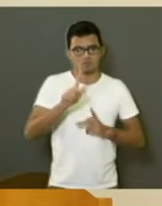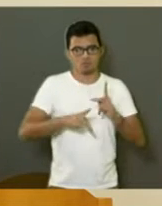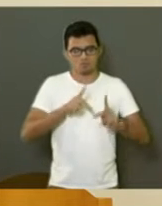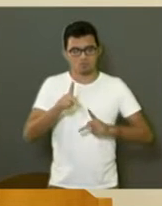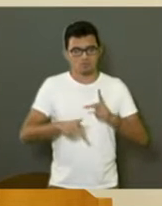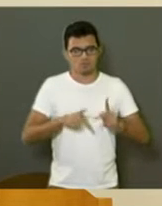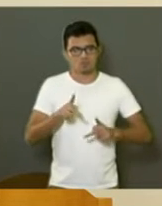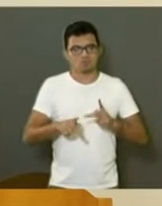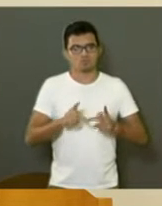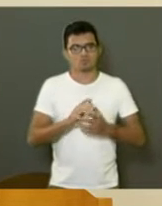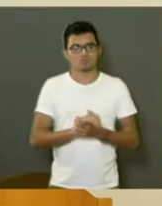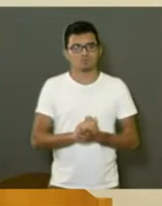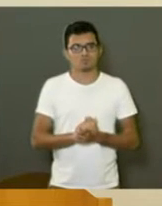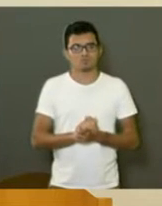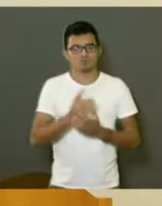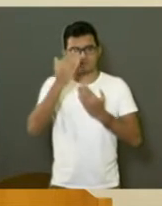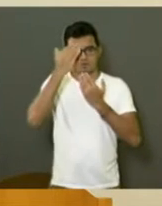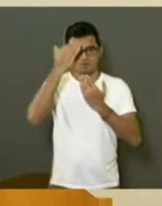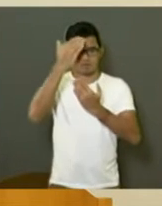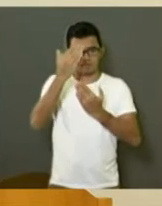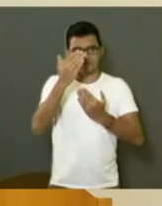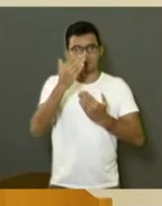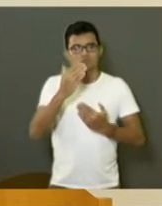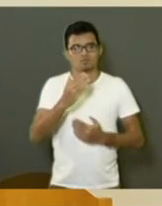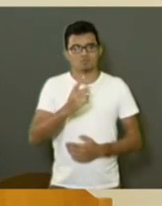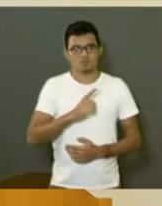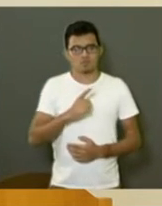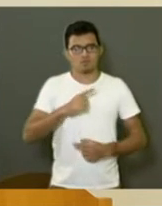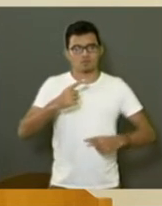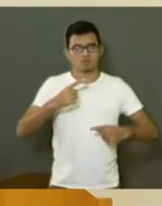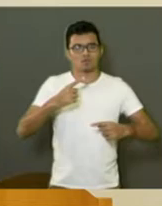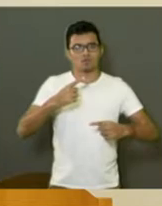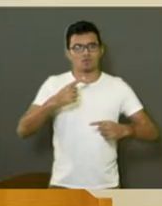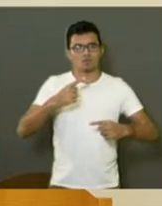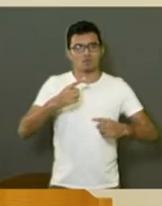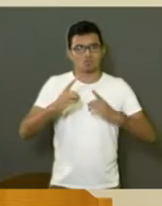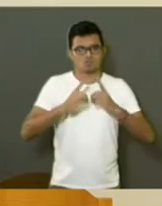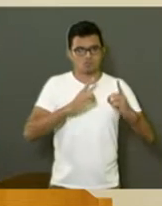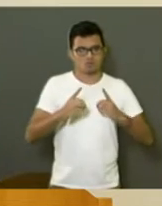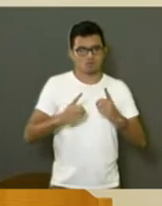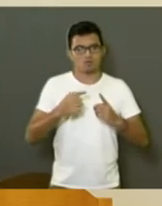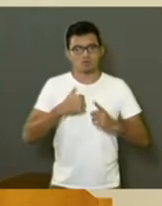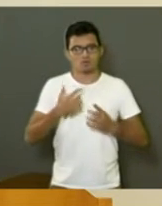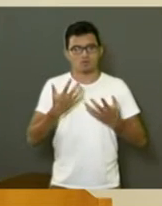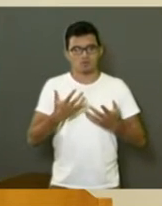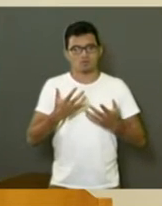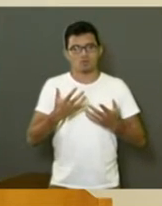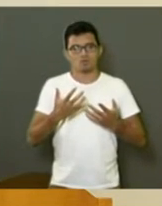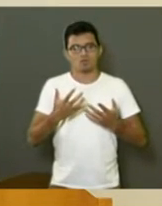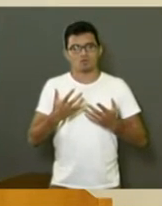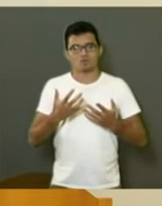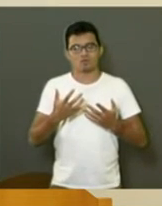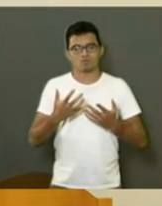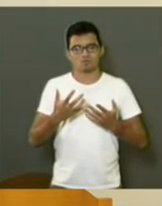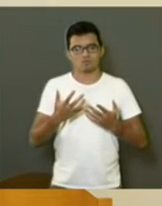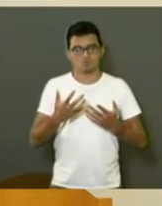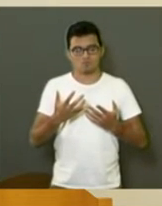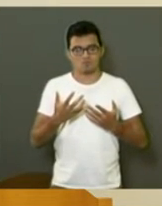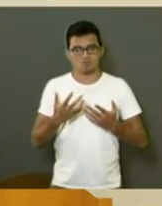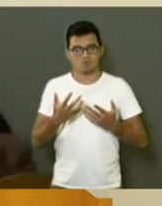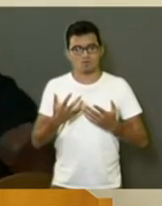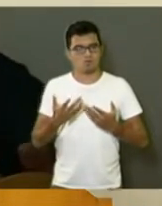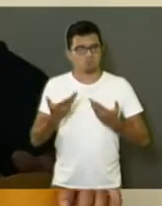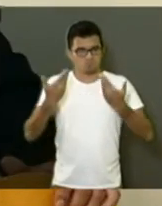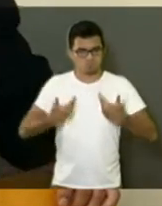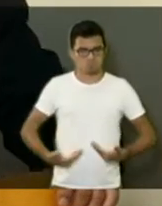agradeço de ter dialogado com a gente e boto o meu gabinete à disposição. E voltando aqui